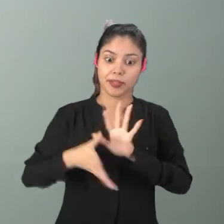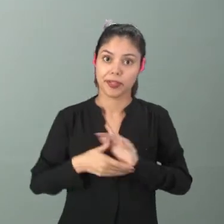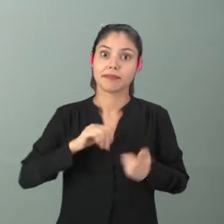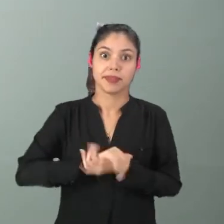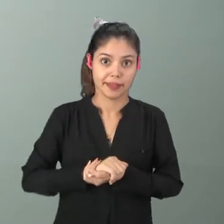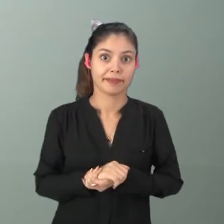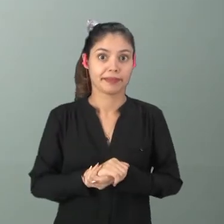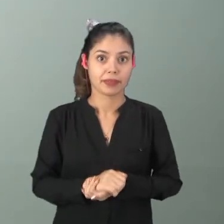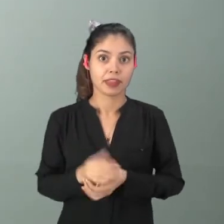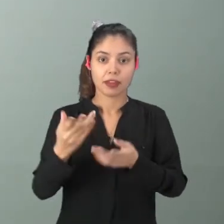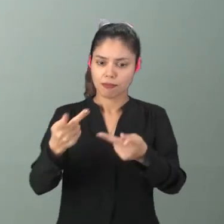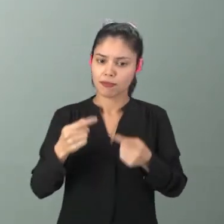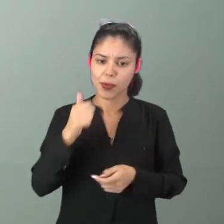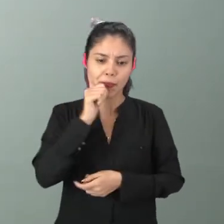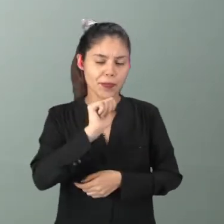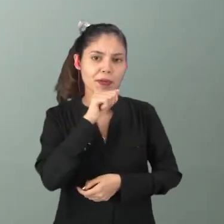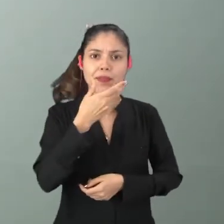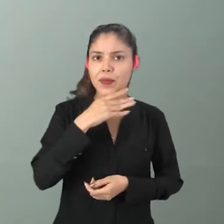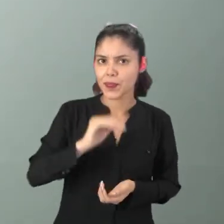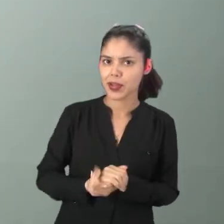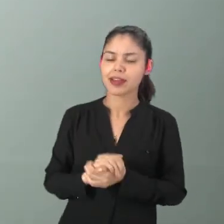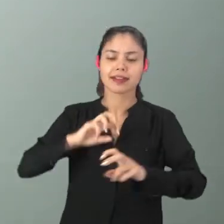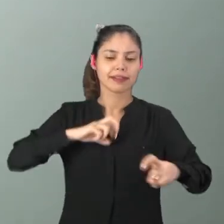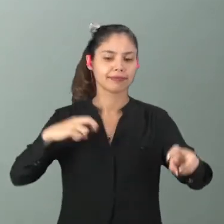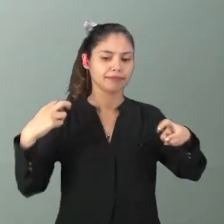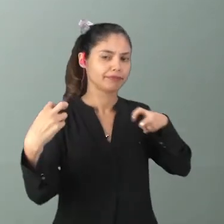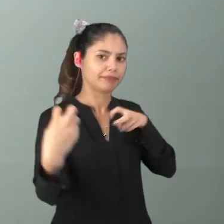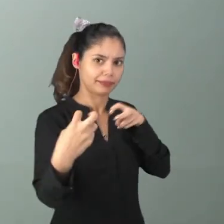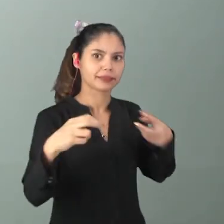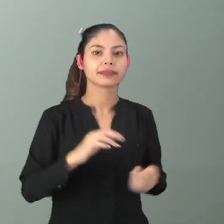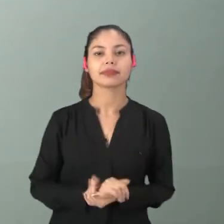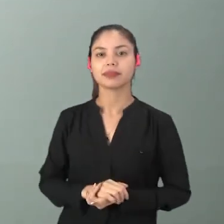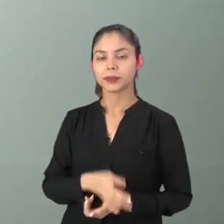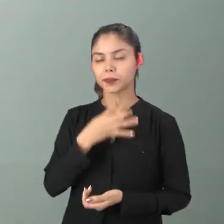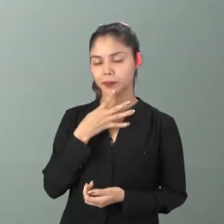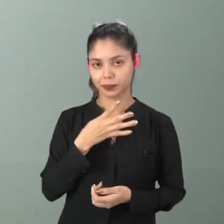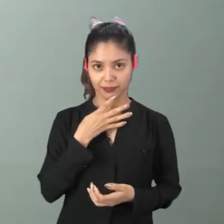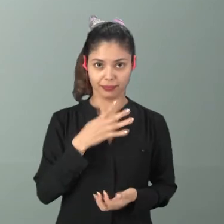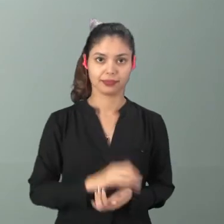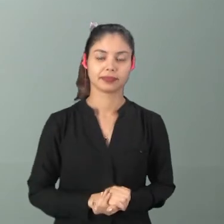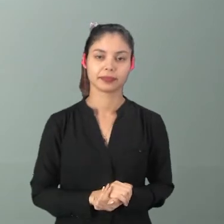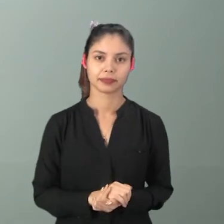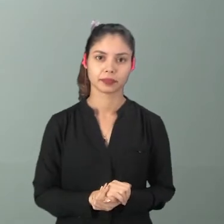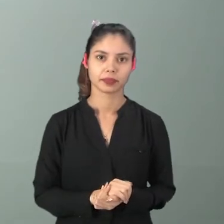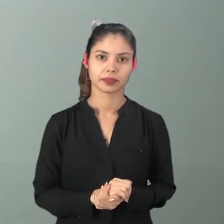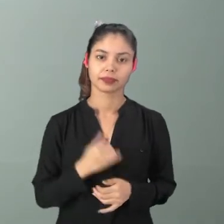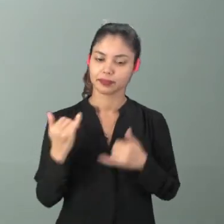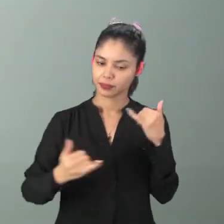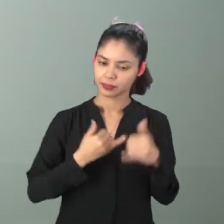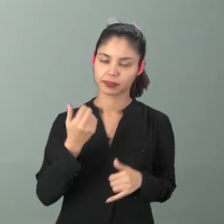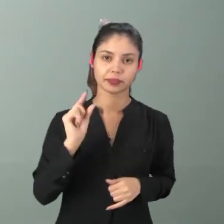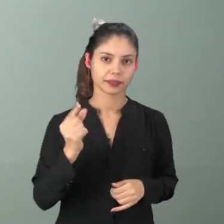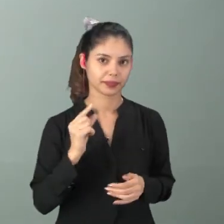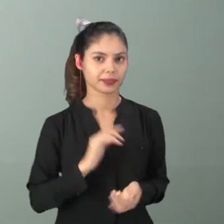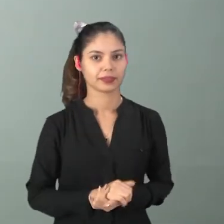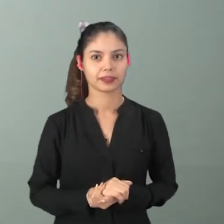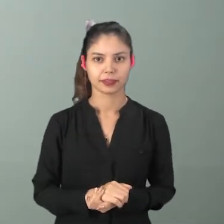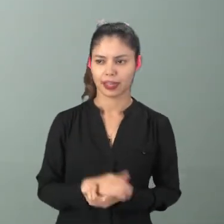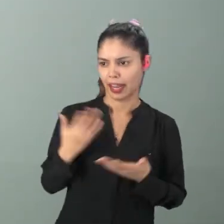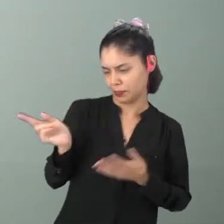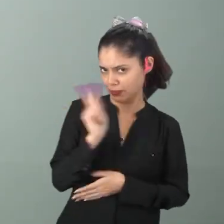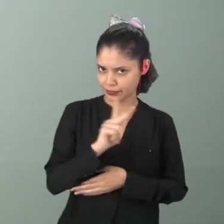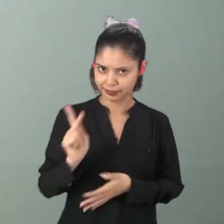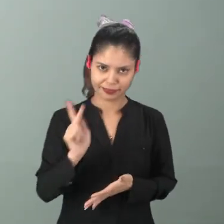Convida aí o seu pai, a sua mãe Tenho certeza que eles conhecem essas canções Pra brincar um pouquinho, né? Ah,